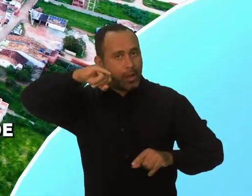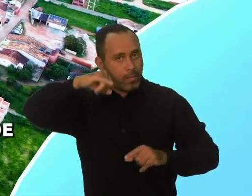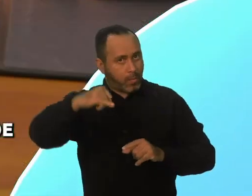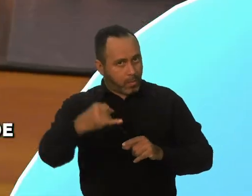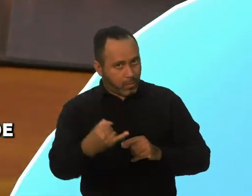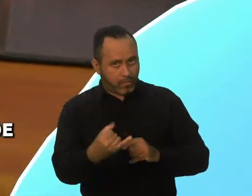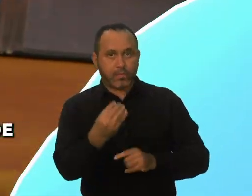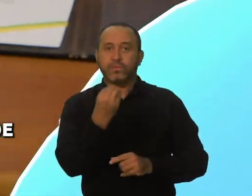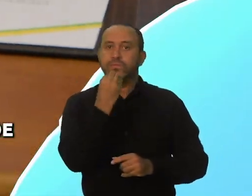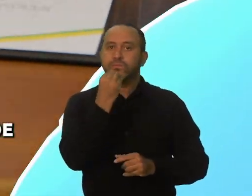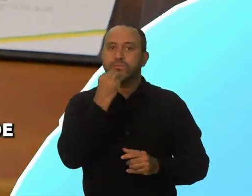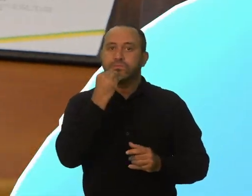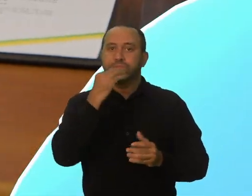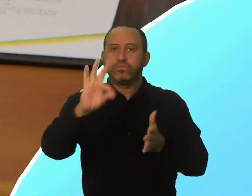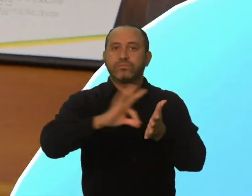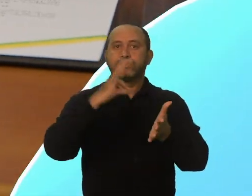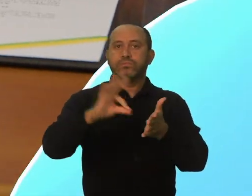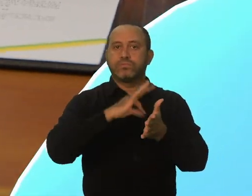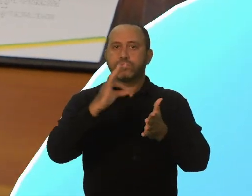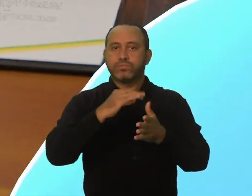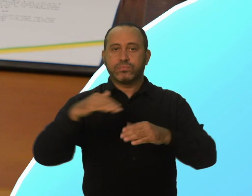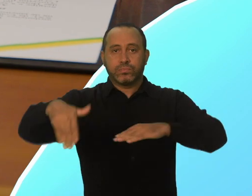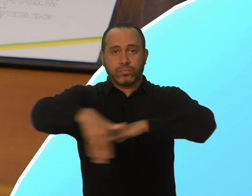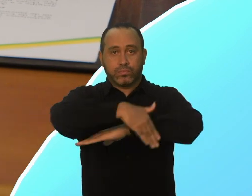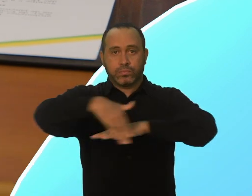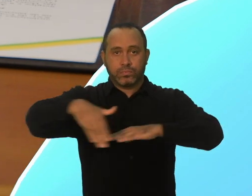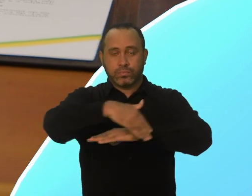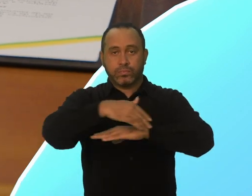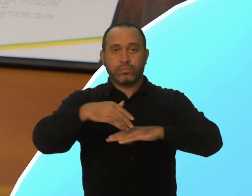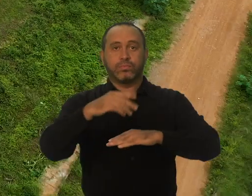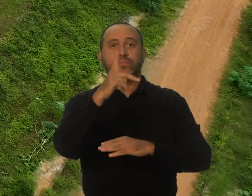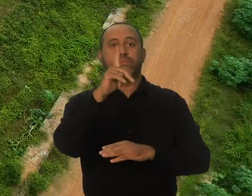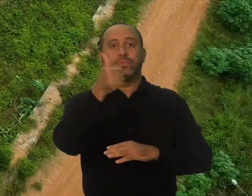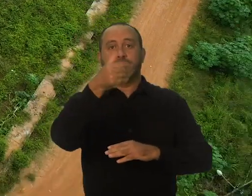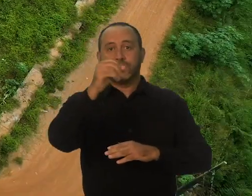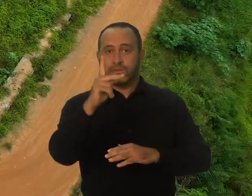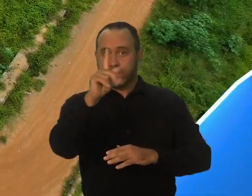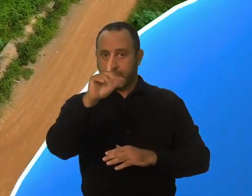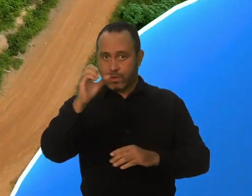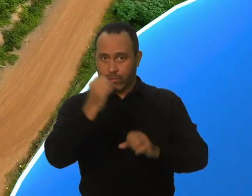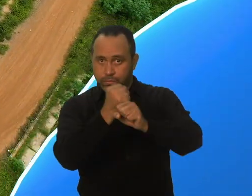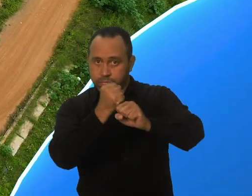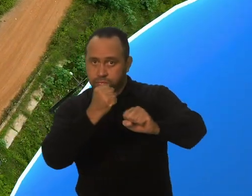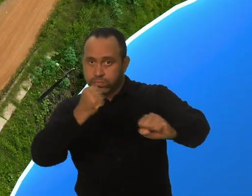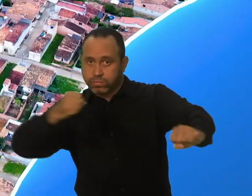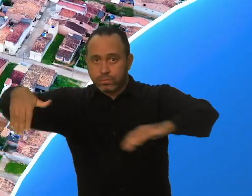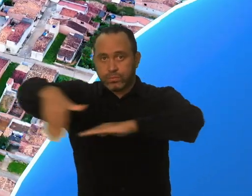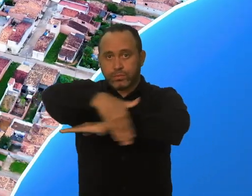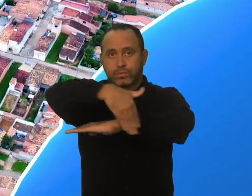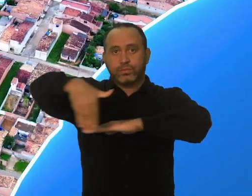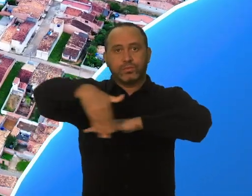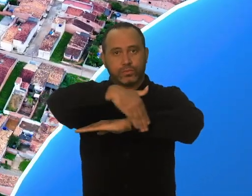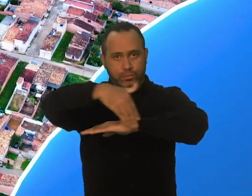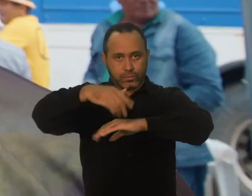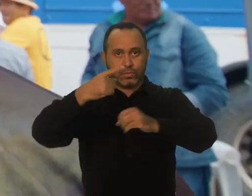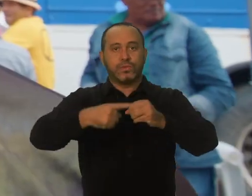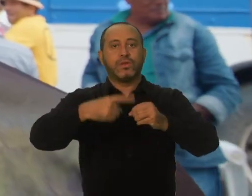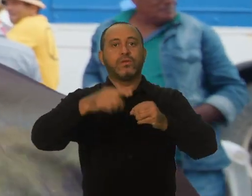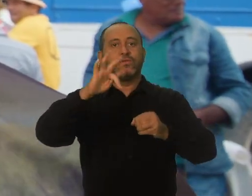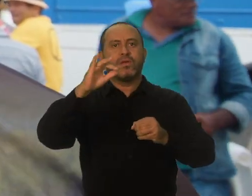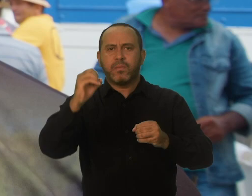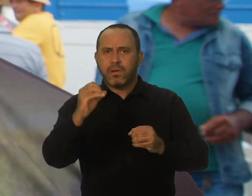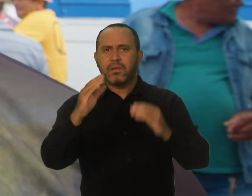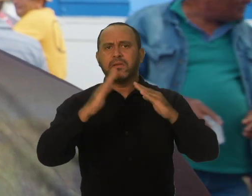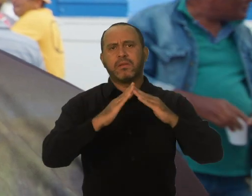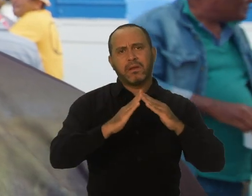oportunidade para assinar autorização para a pavimentação asfáltica de 10 mil metros quadrados de ruas de Frei Paulo. A gente